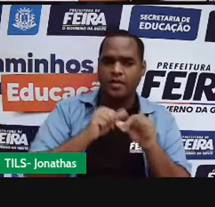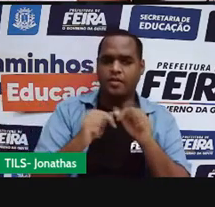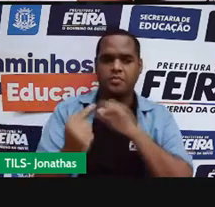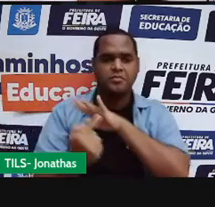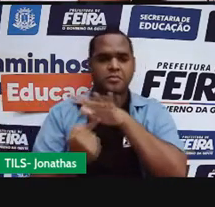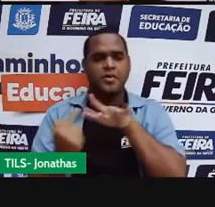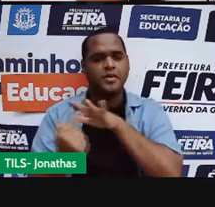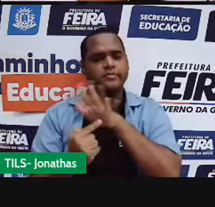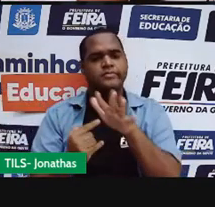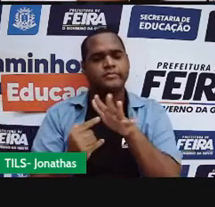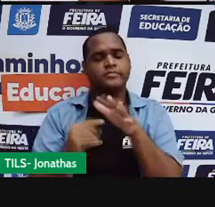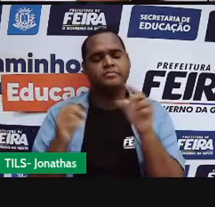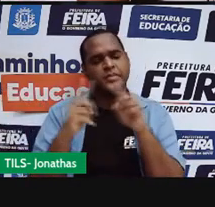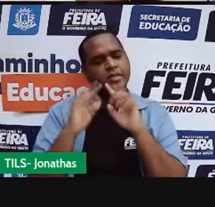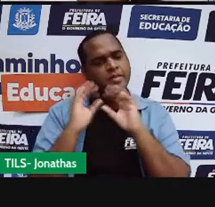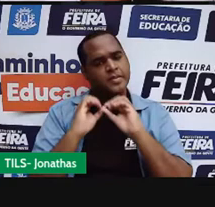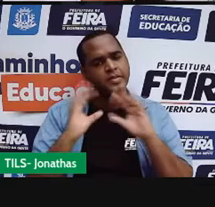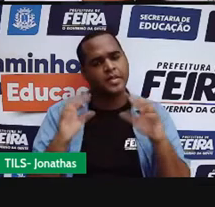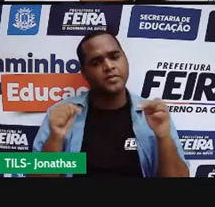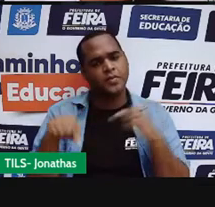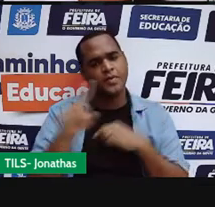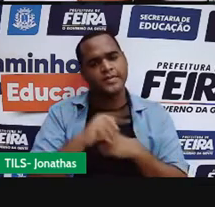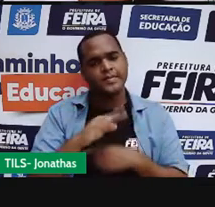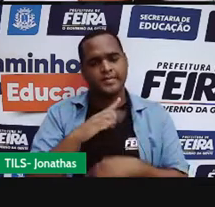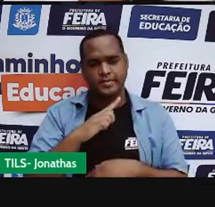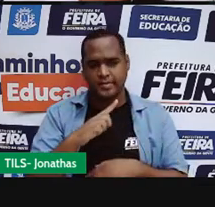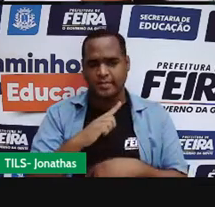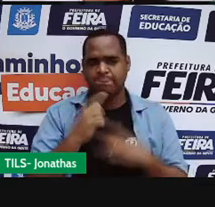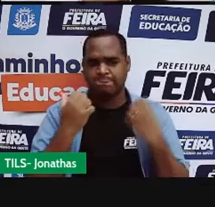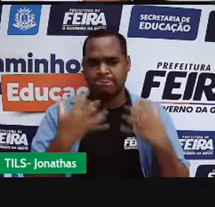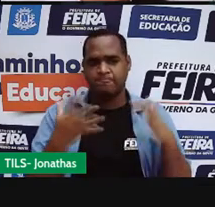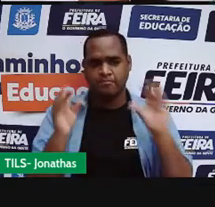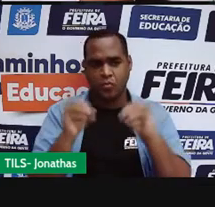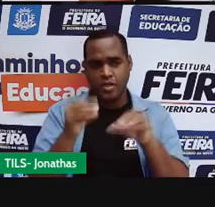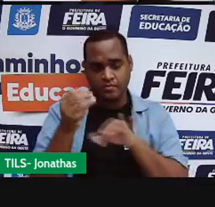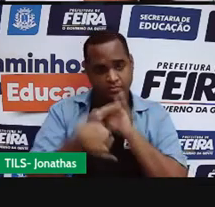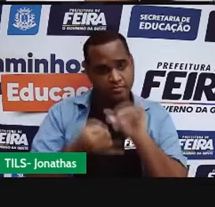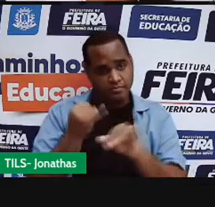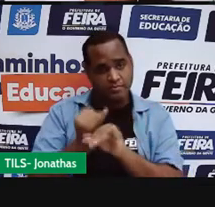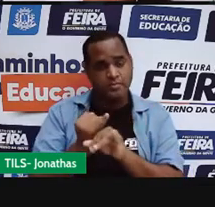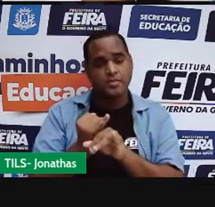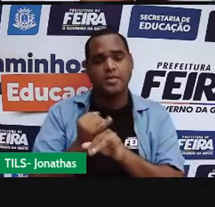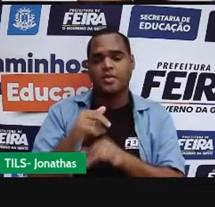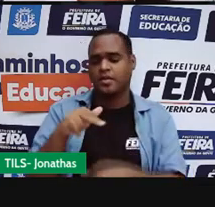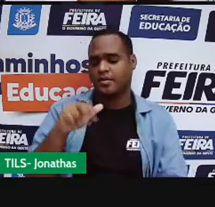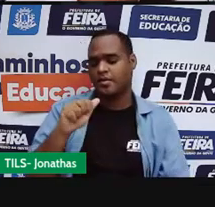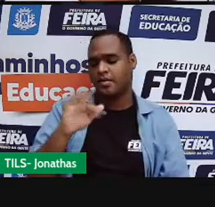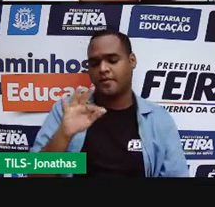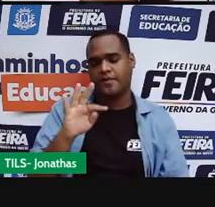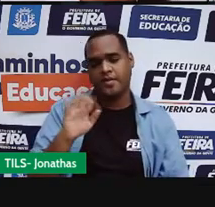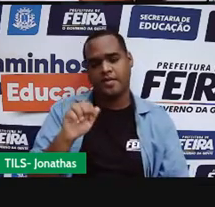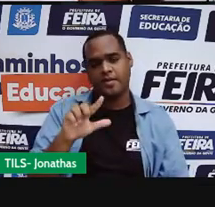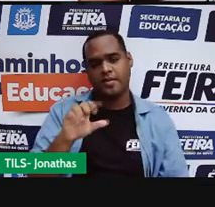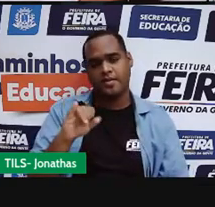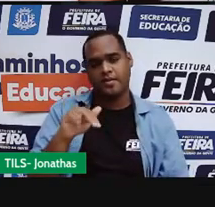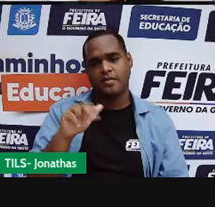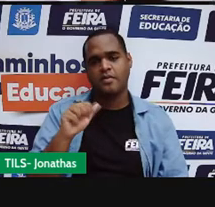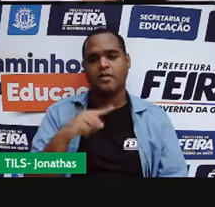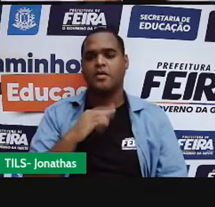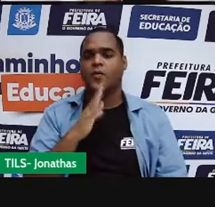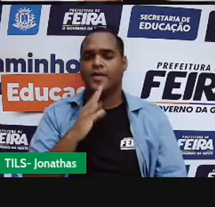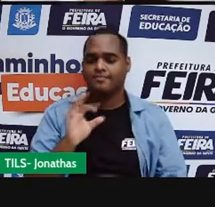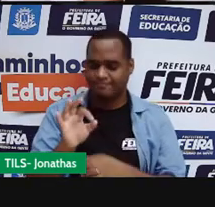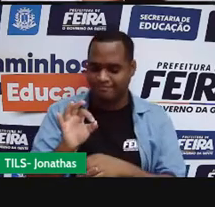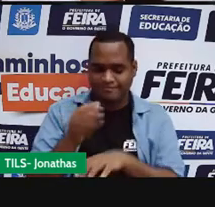Um exemplo bem clássico que a gente tem, se vocês votarem na internet, é o caso da naftalina. Não sei se vocês conhecem esse produto,